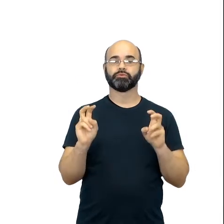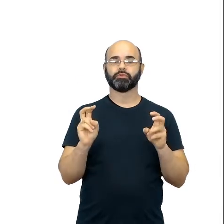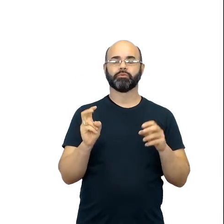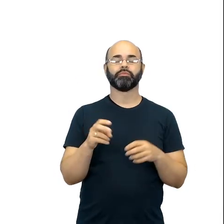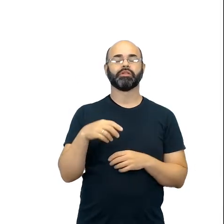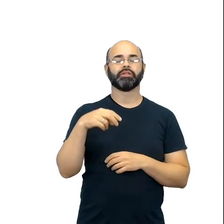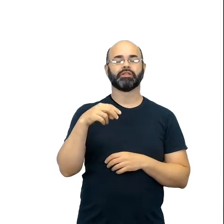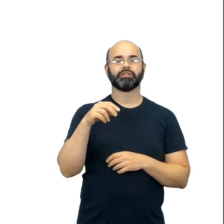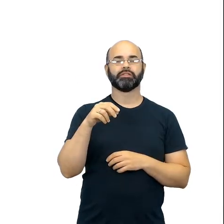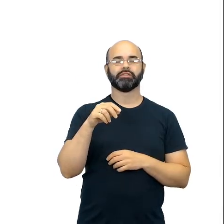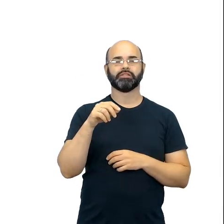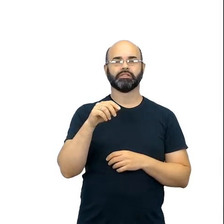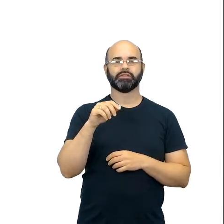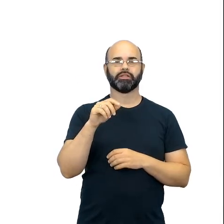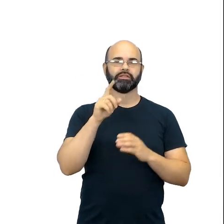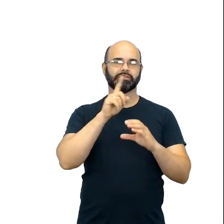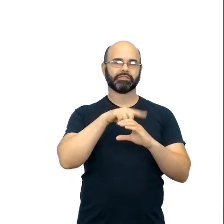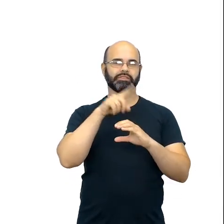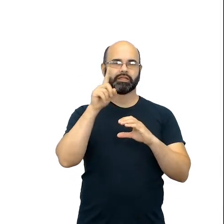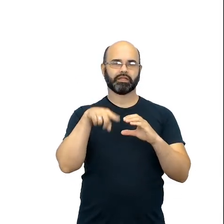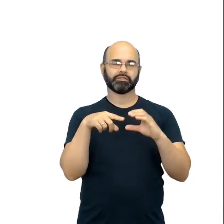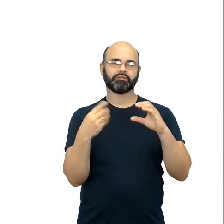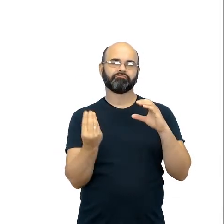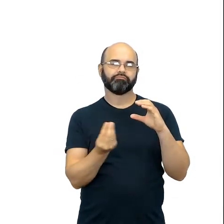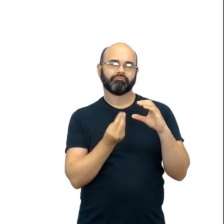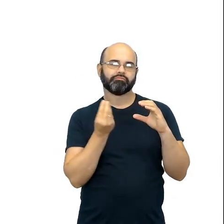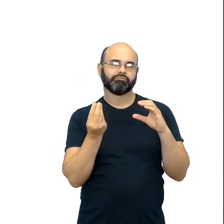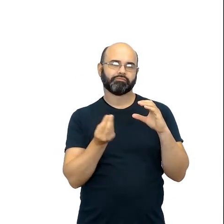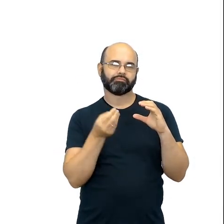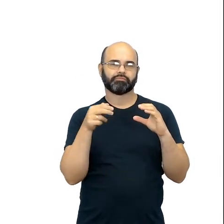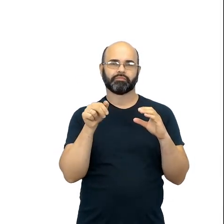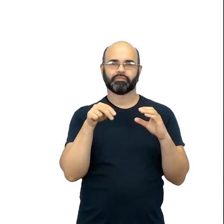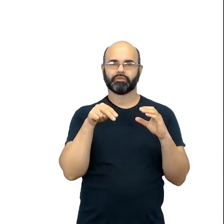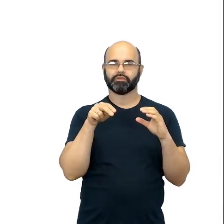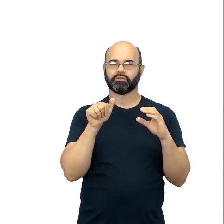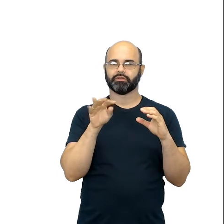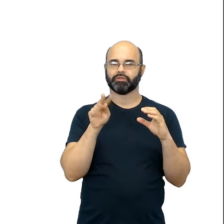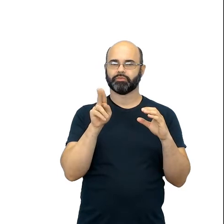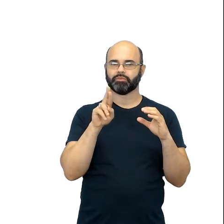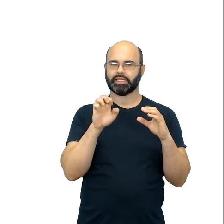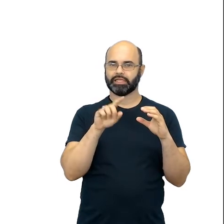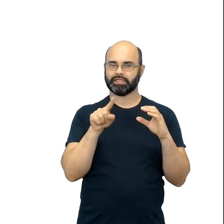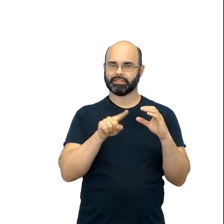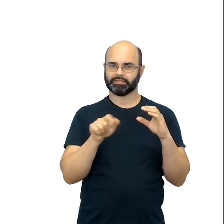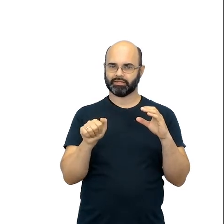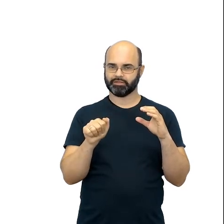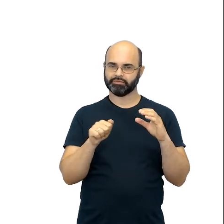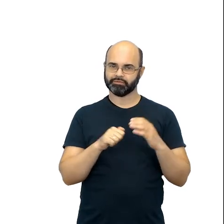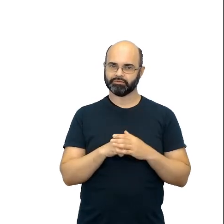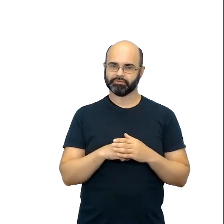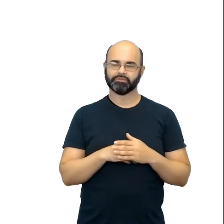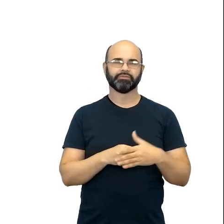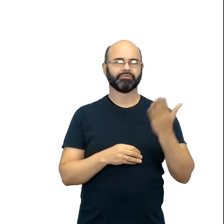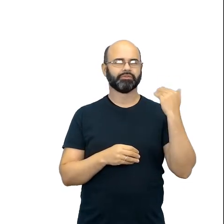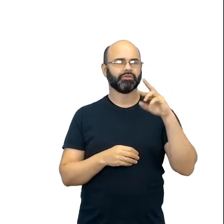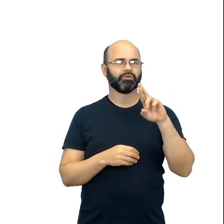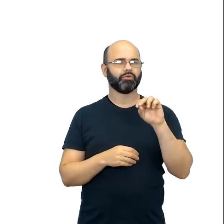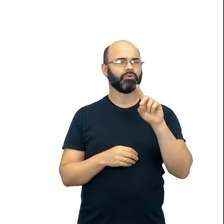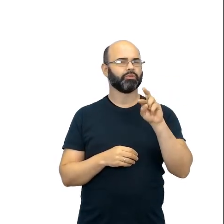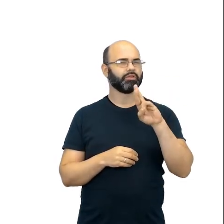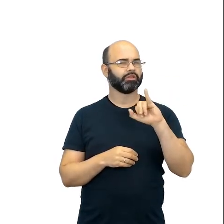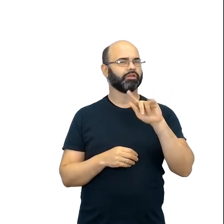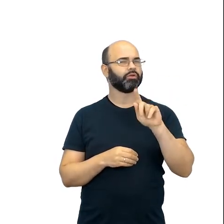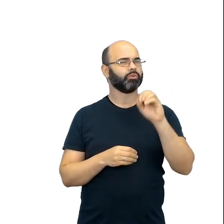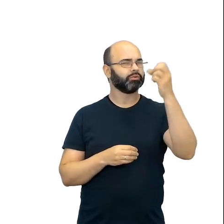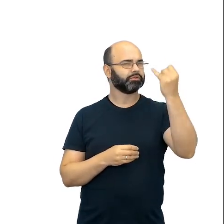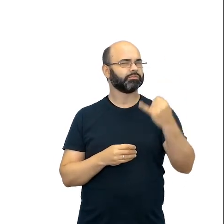Então, quando a gente fala de natureza da ciência, a gente volta em algo que o Rodrigo deve ter trabalhado muito com